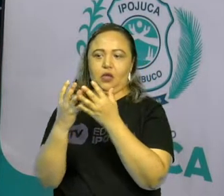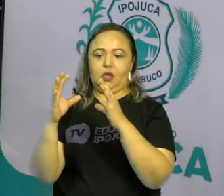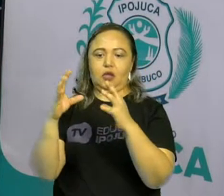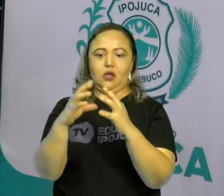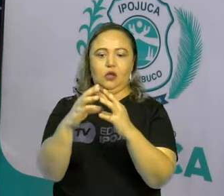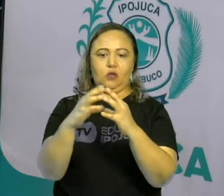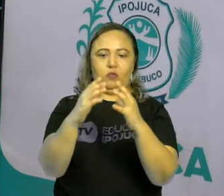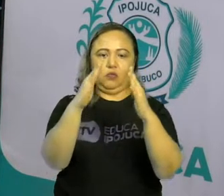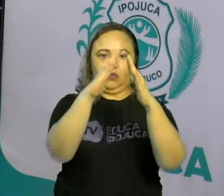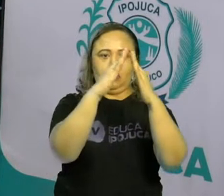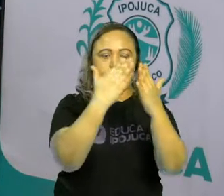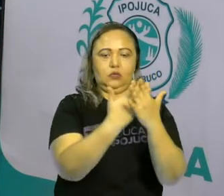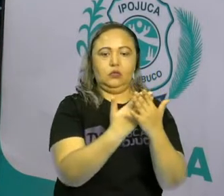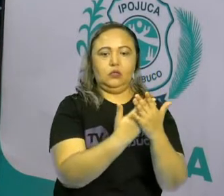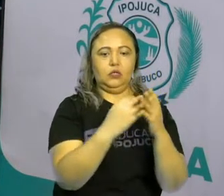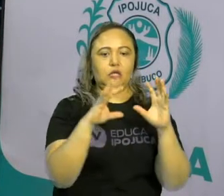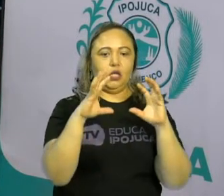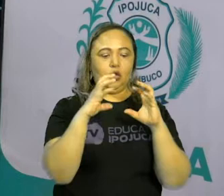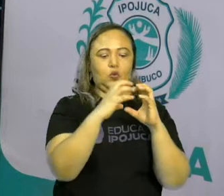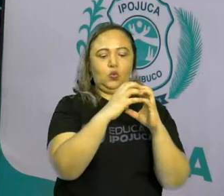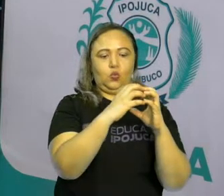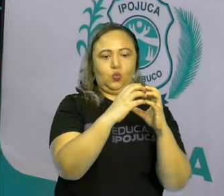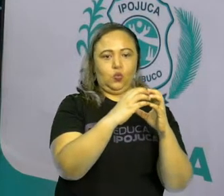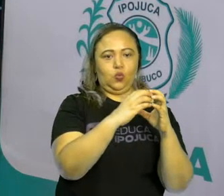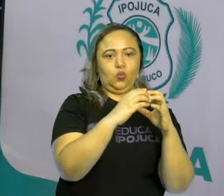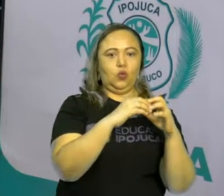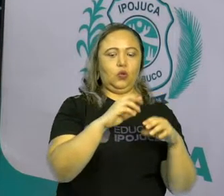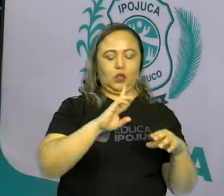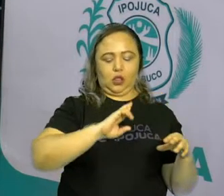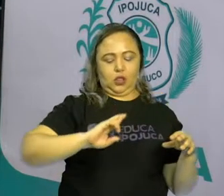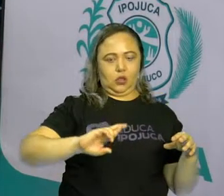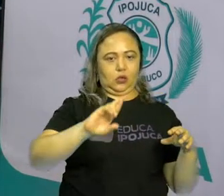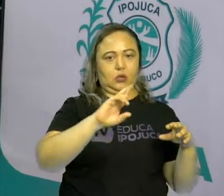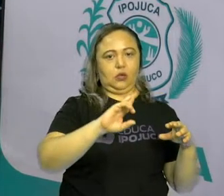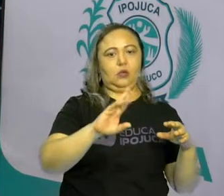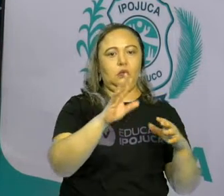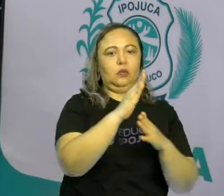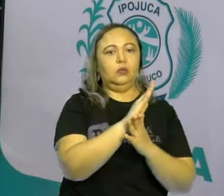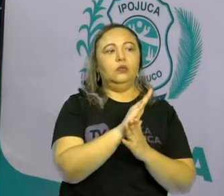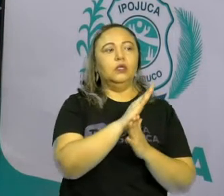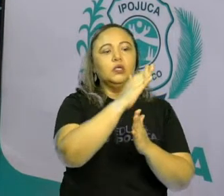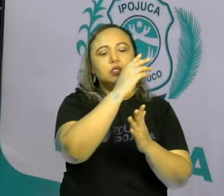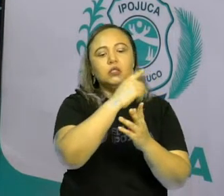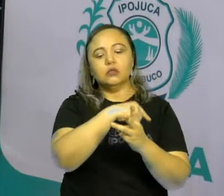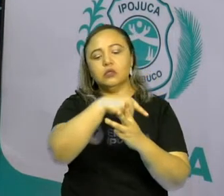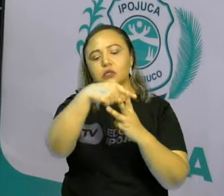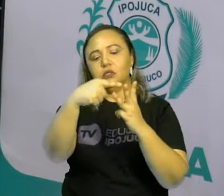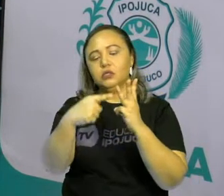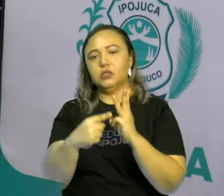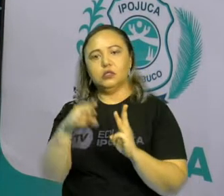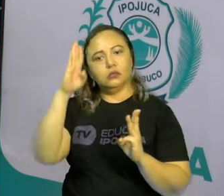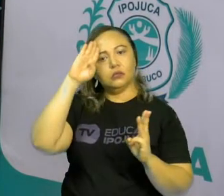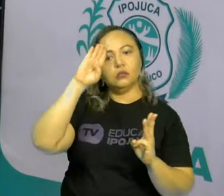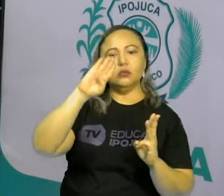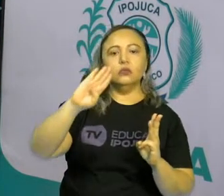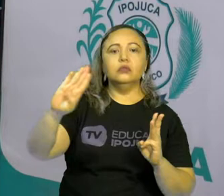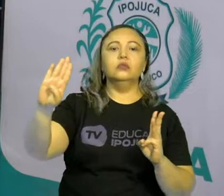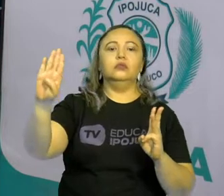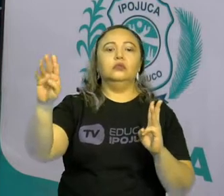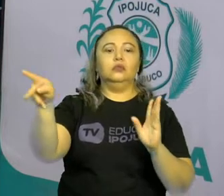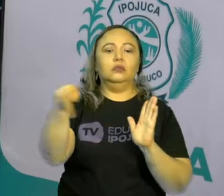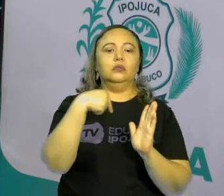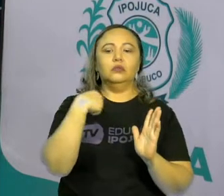escolar, comunidade religiosa, que são as três principais comunidades